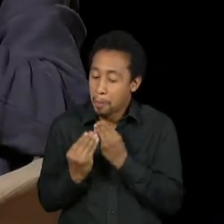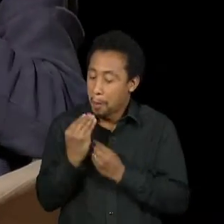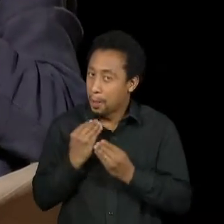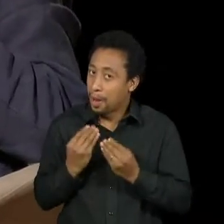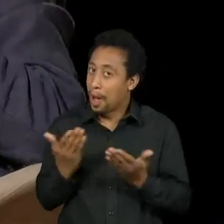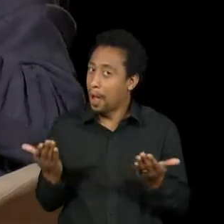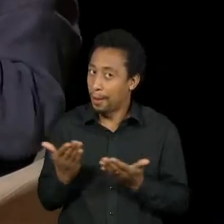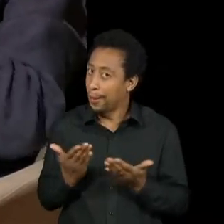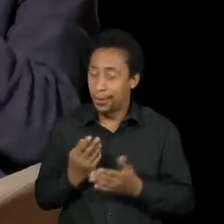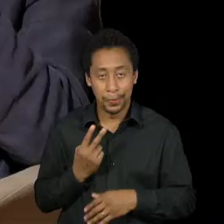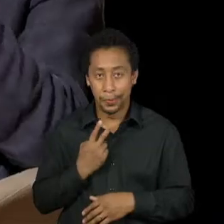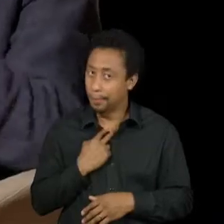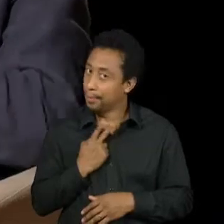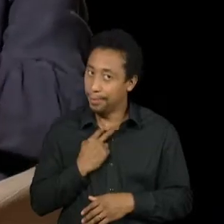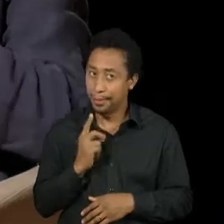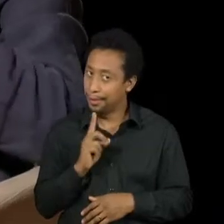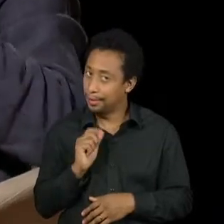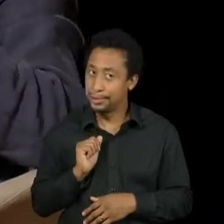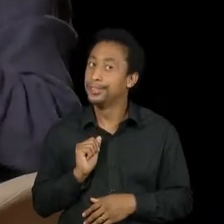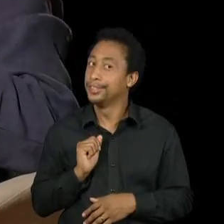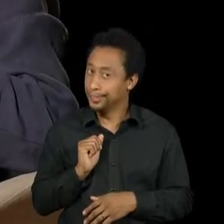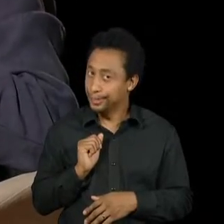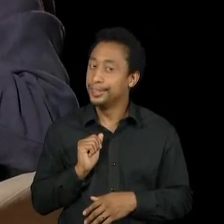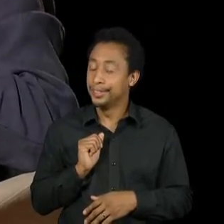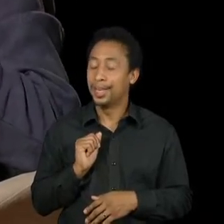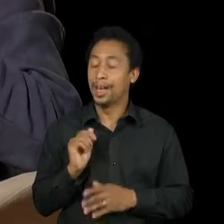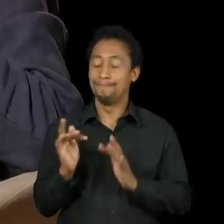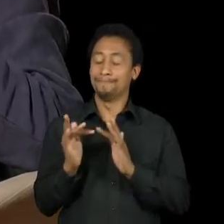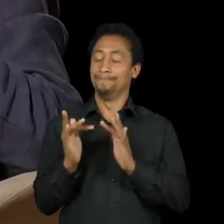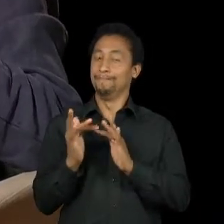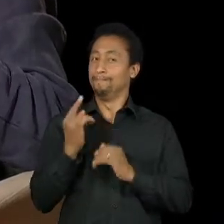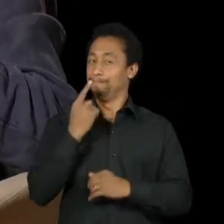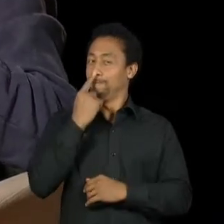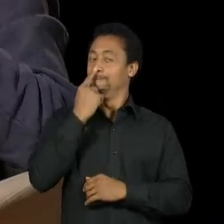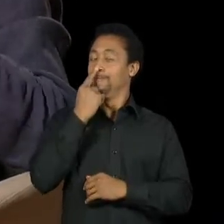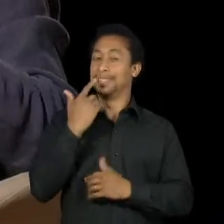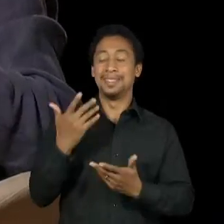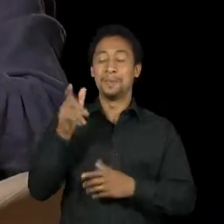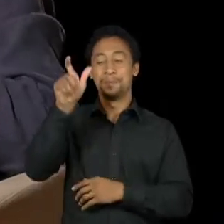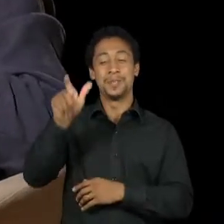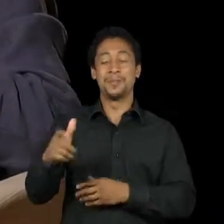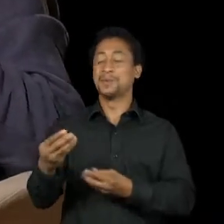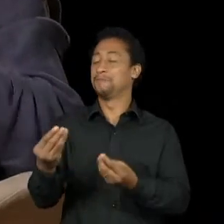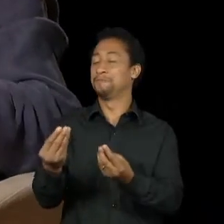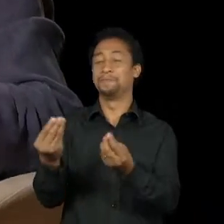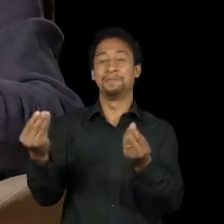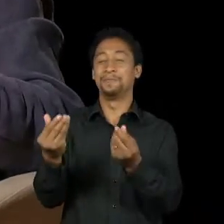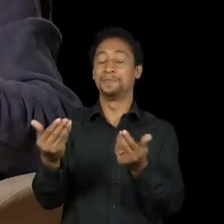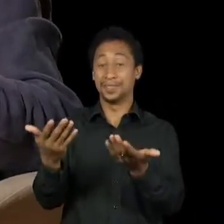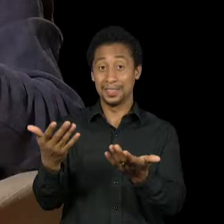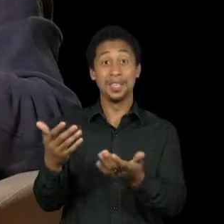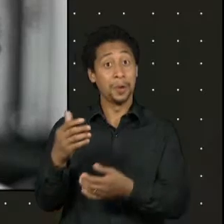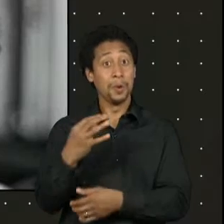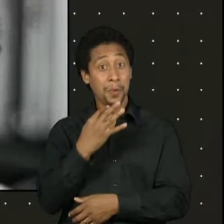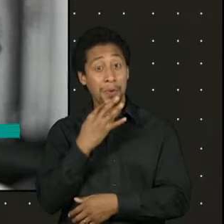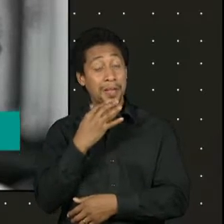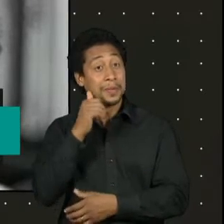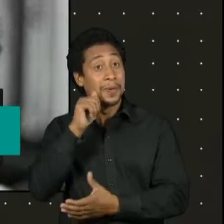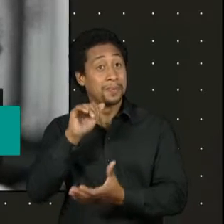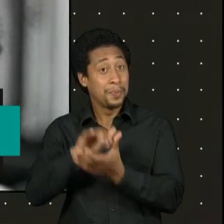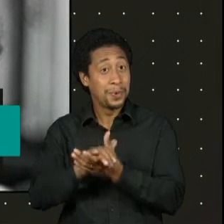editor, muitas afinidades. É uma pessoa deliciosa, educadíssima, casada com a Mariângela Alves Lima.